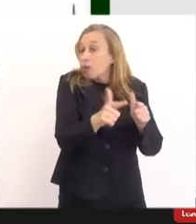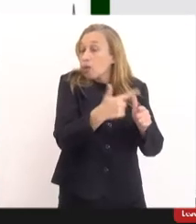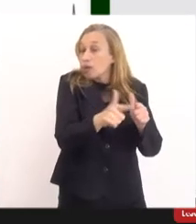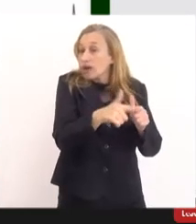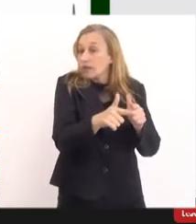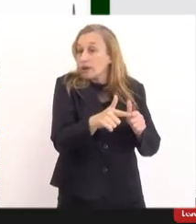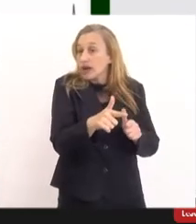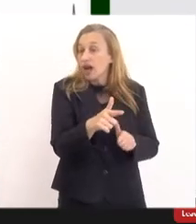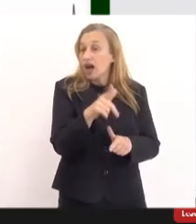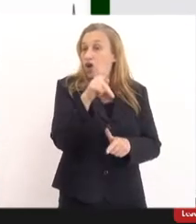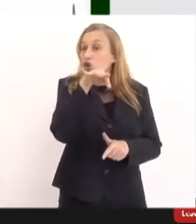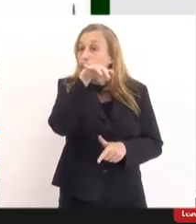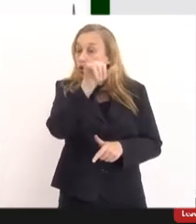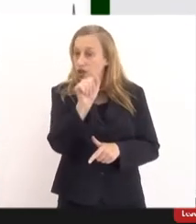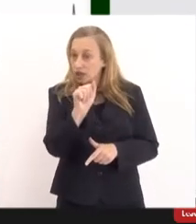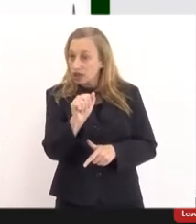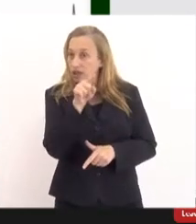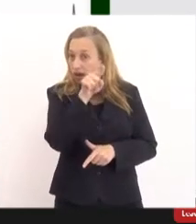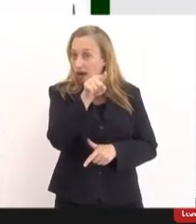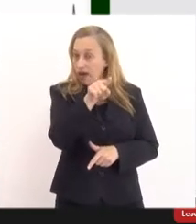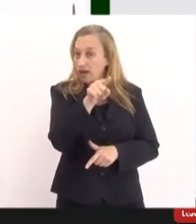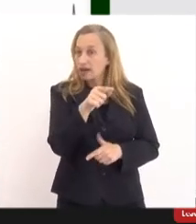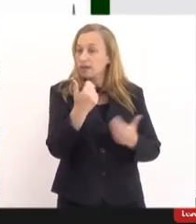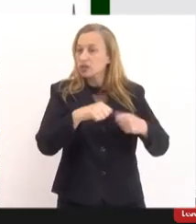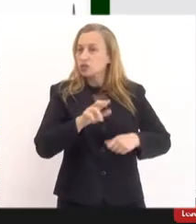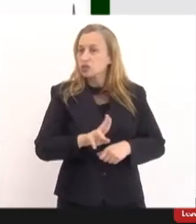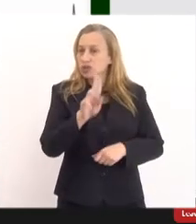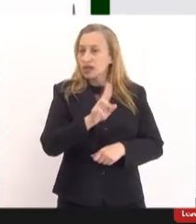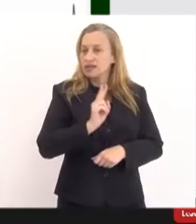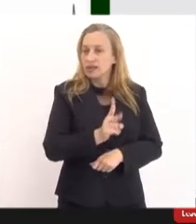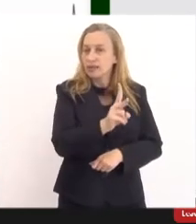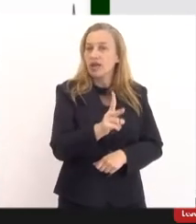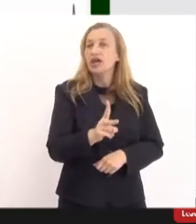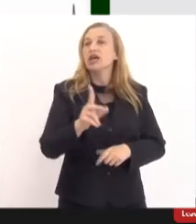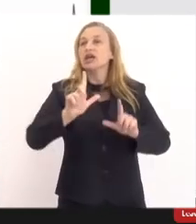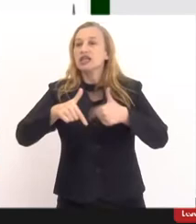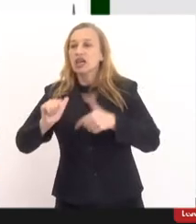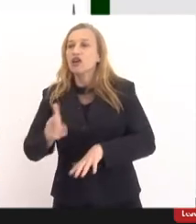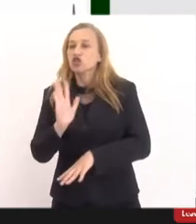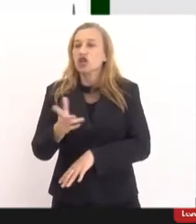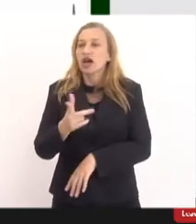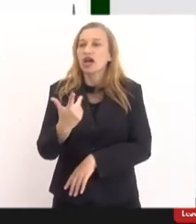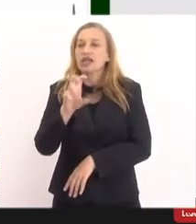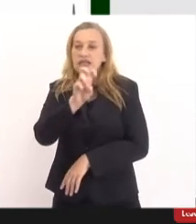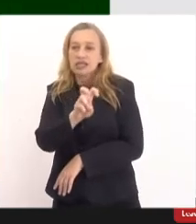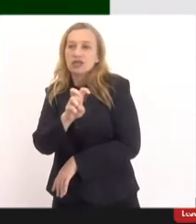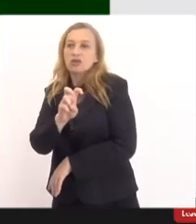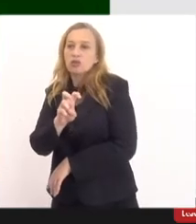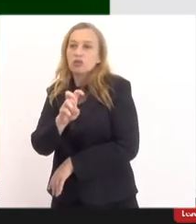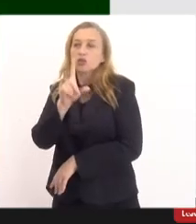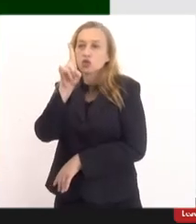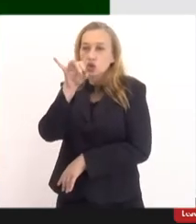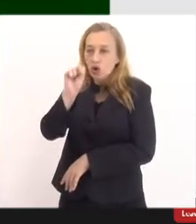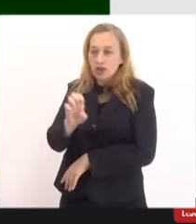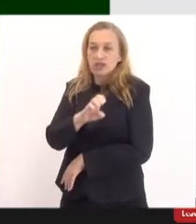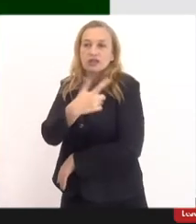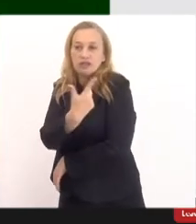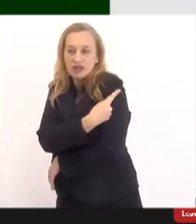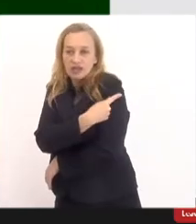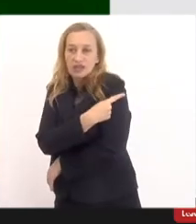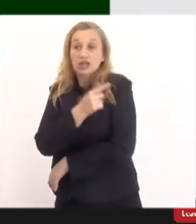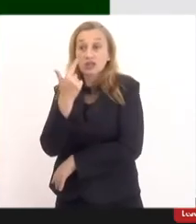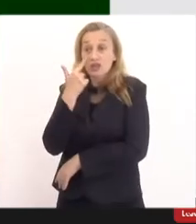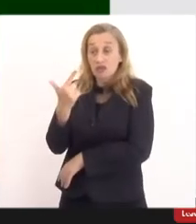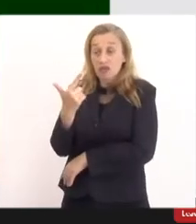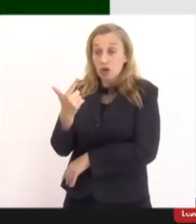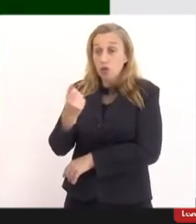e tem que usar ivermectina contínua. Israel já está indo para a quinta dose e eles passaram a ter esse enorme surto da delta que a gente está vendo